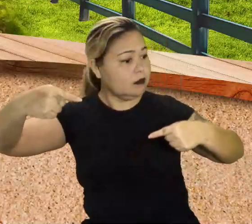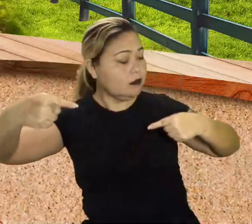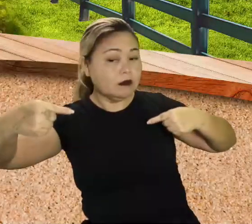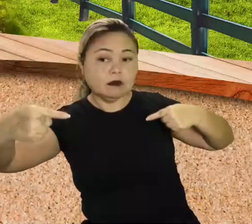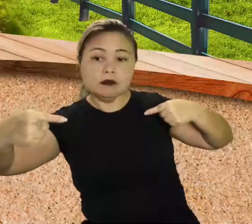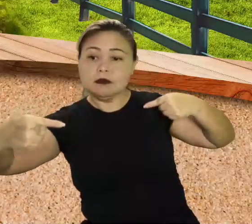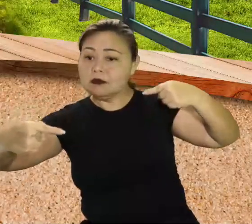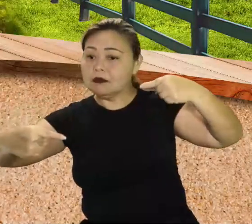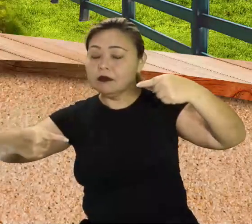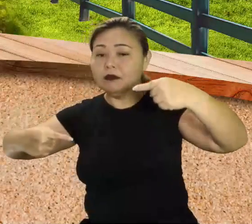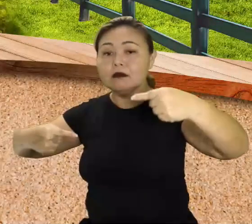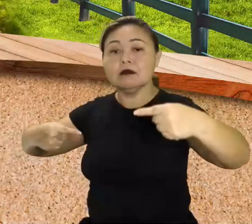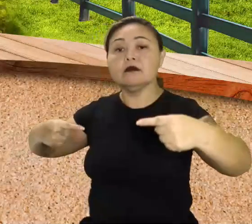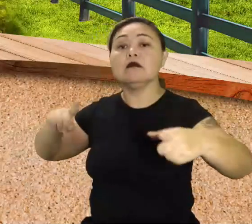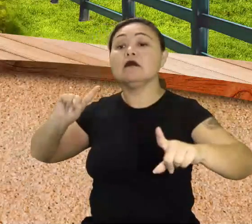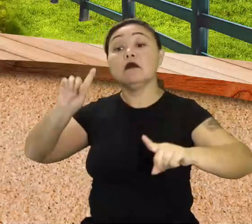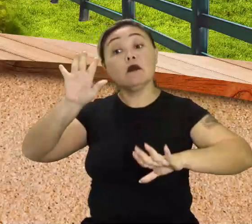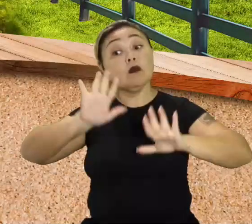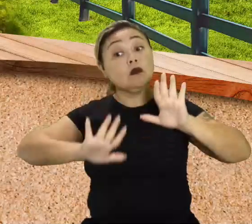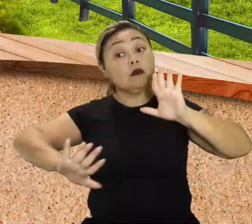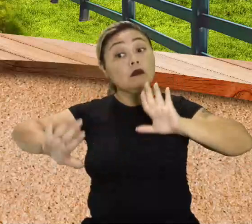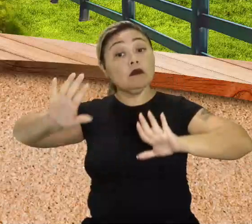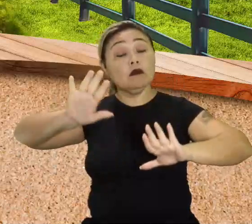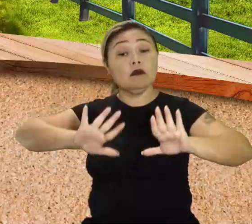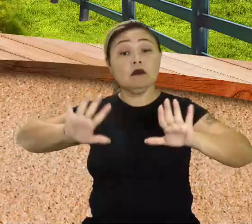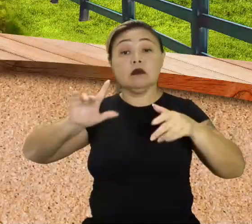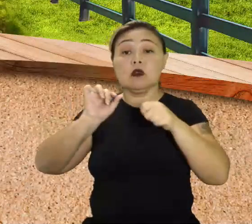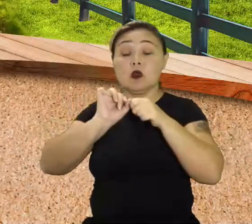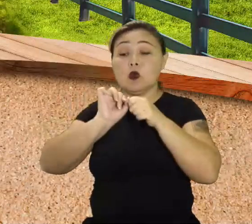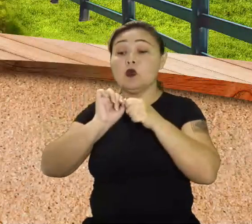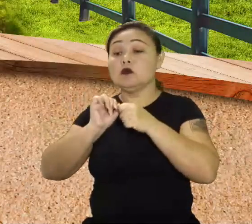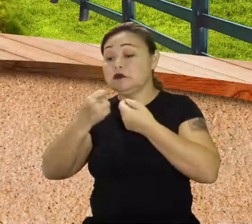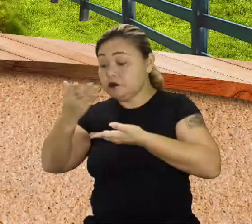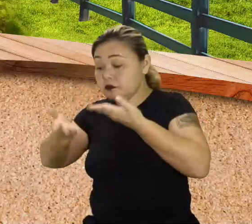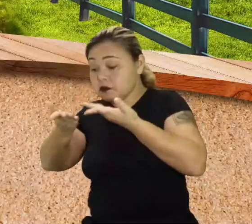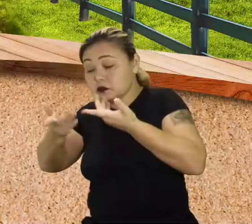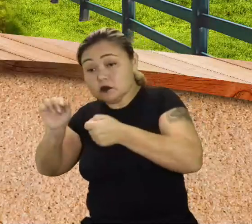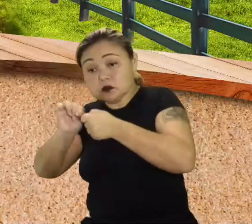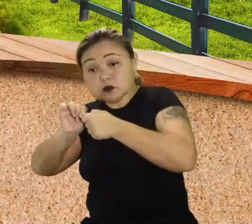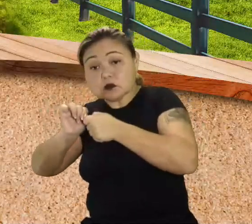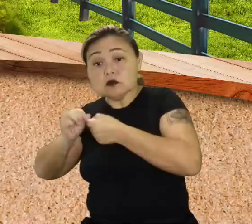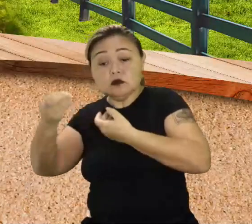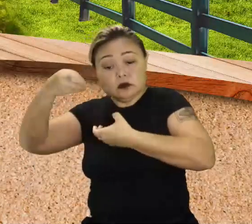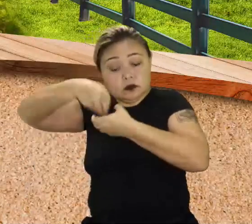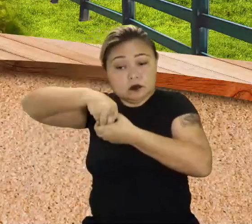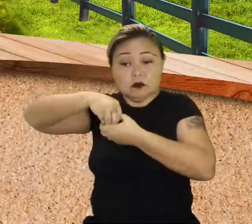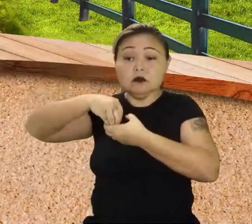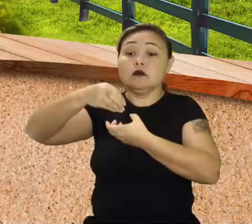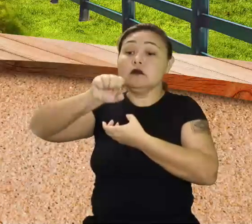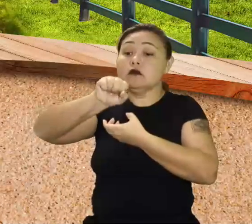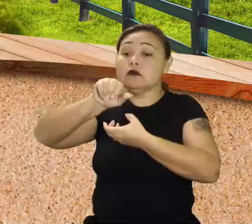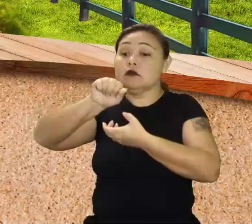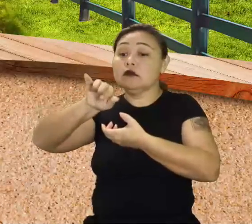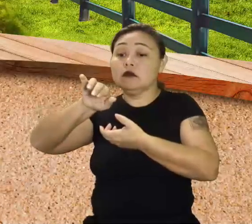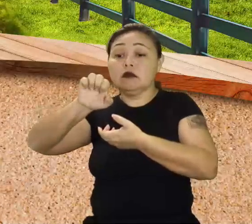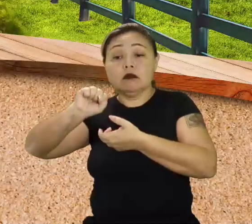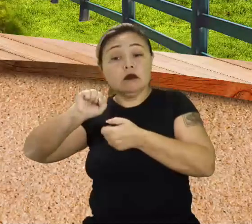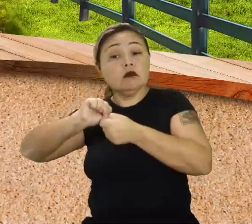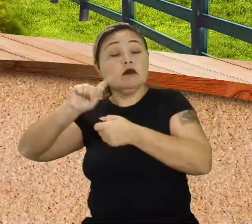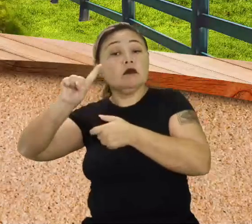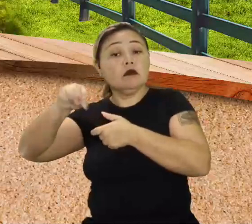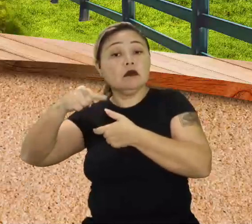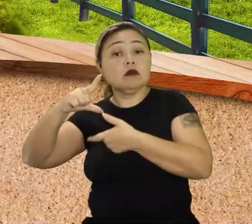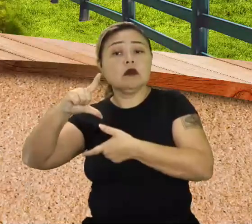É só não inserir uma cultivar dentro de um sistema SAF que